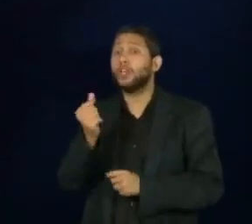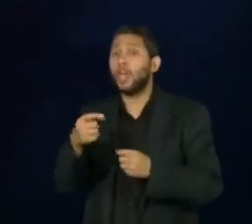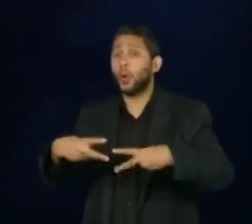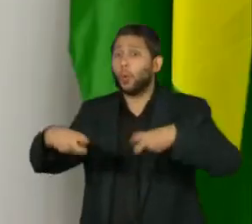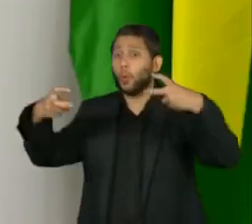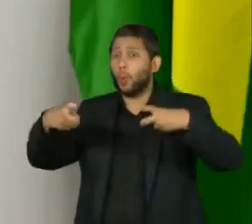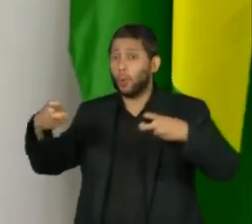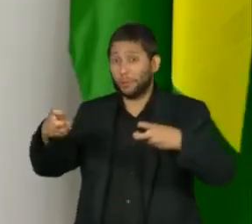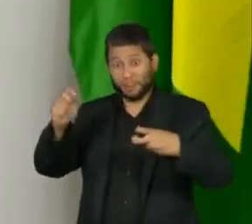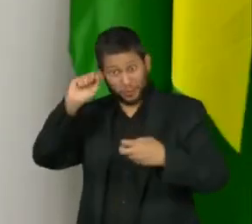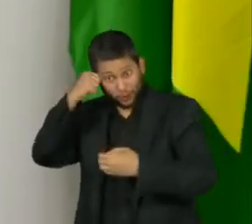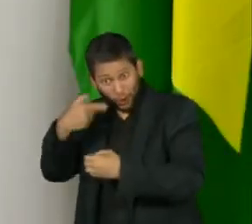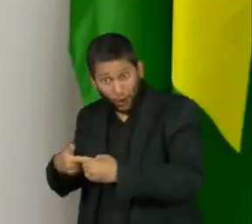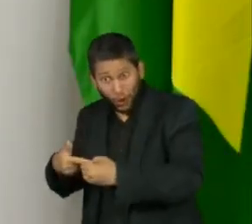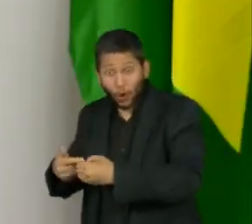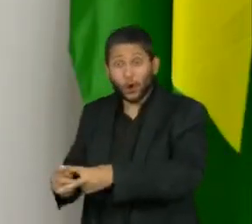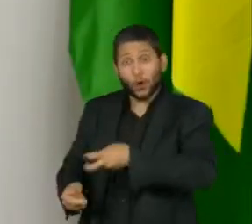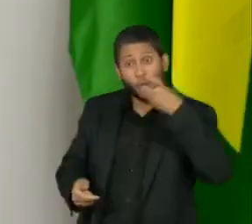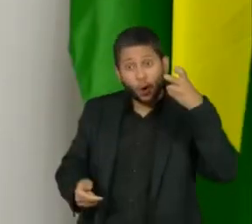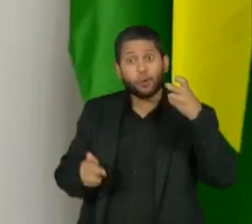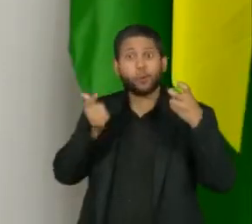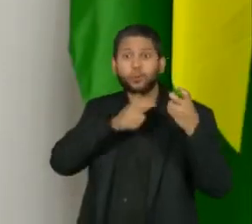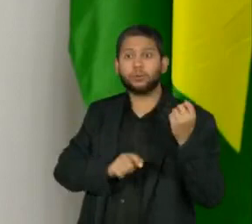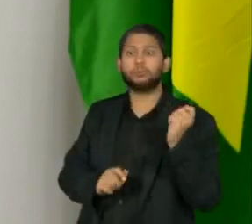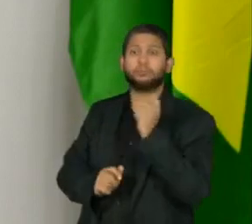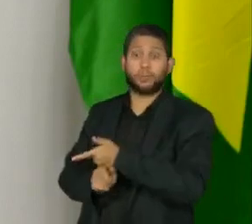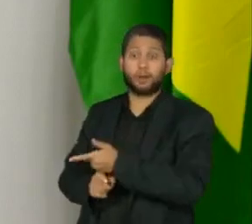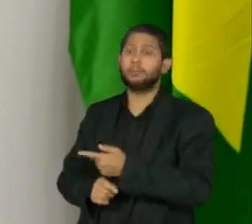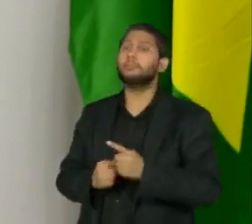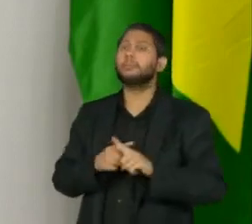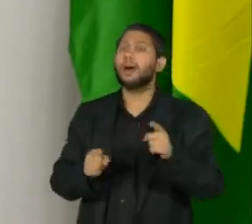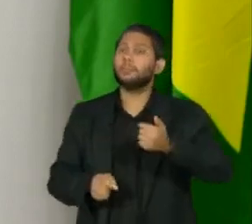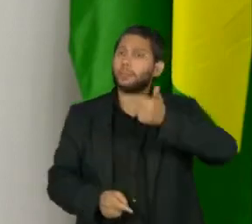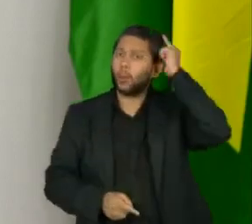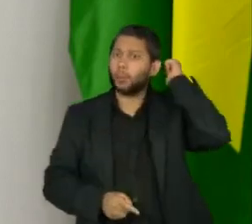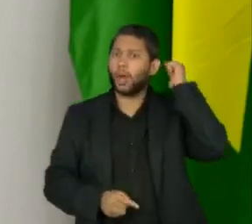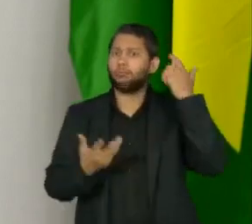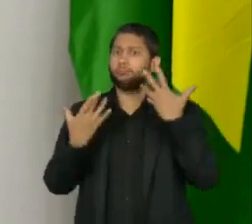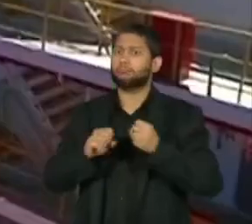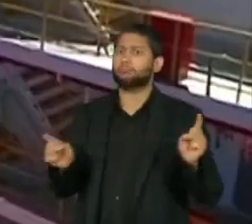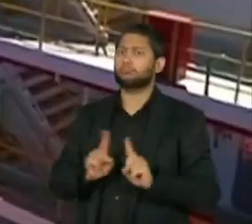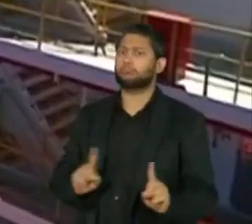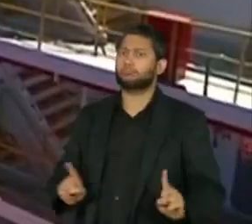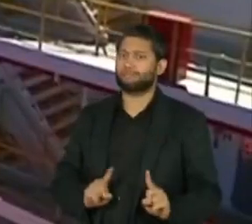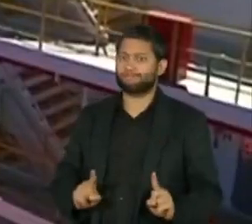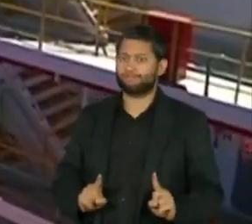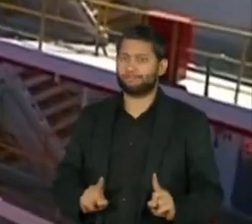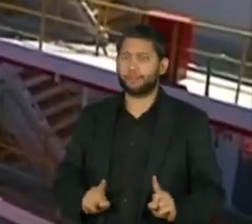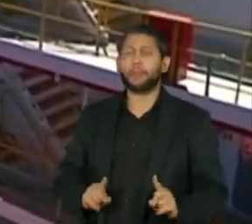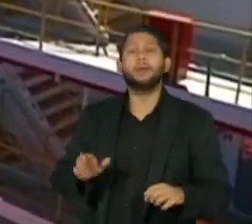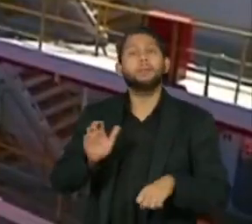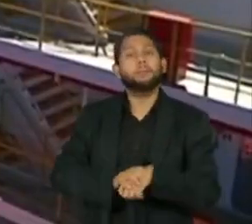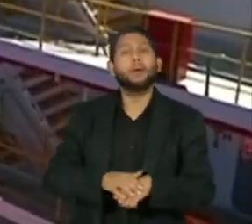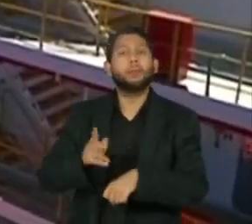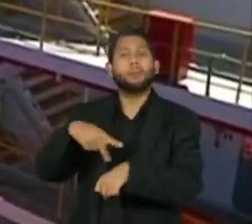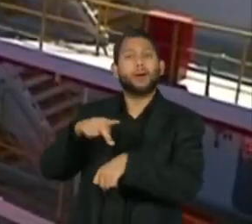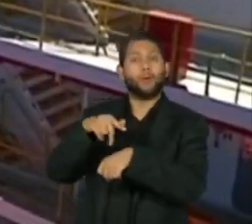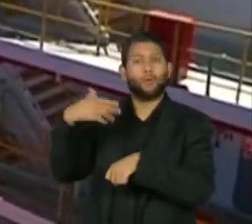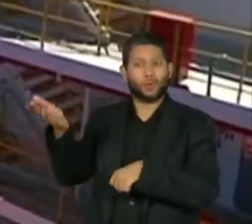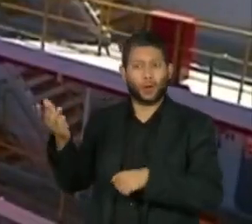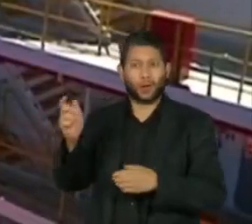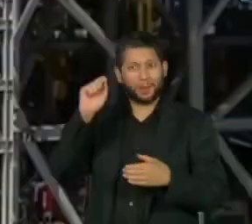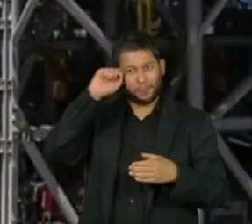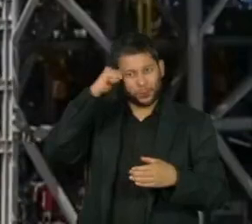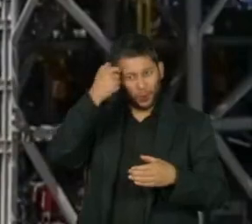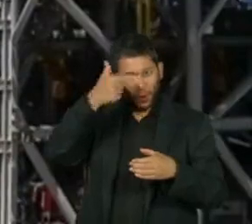petróleo. Mas o ministro da Economia, Paulo Guedes, se mostrou contrário à solução. Nos mercados internacionais, o